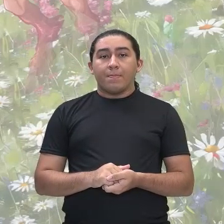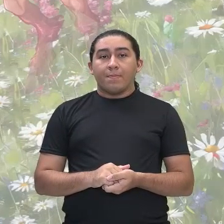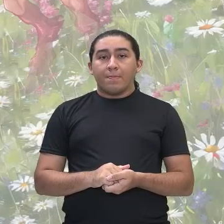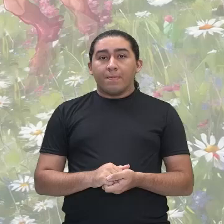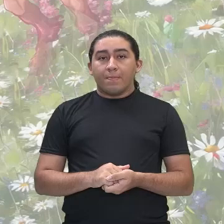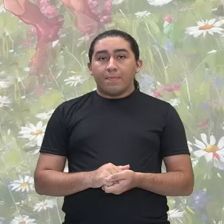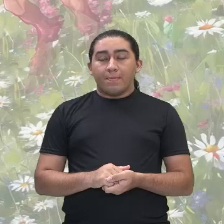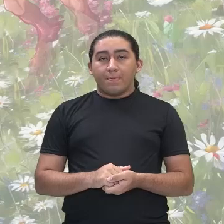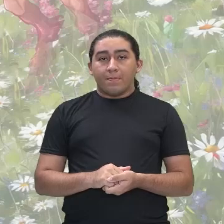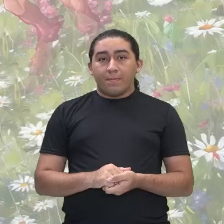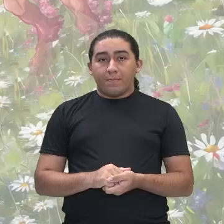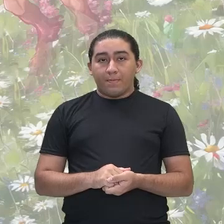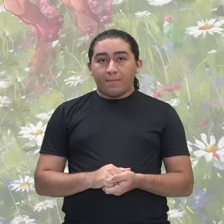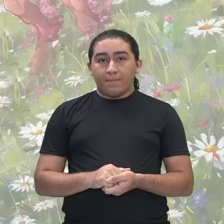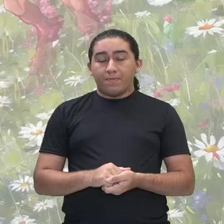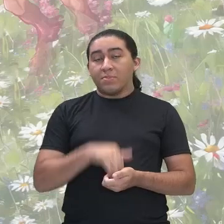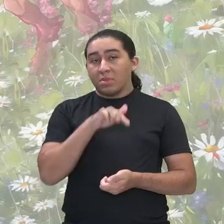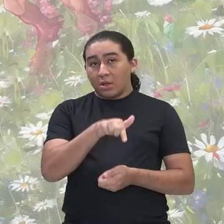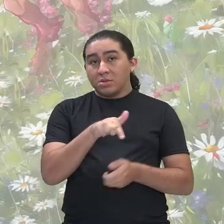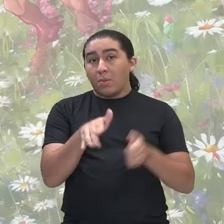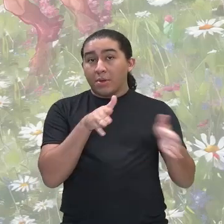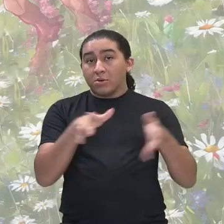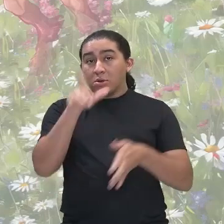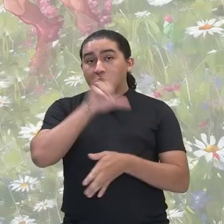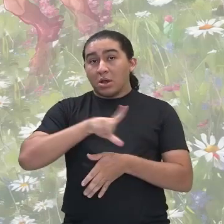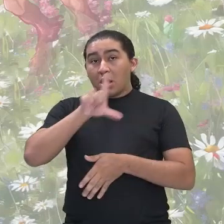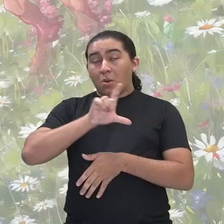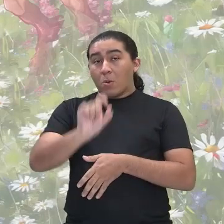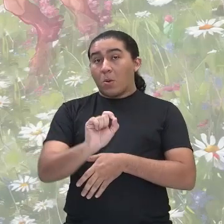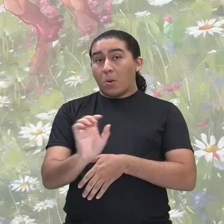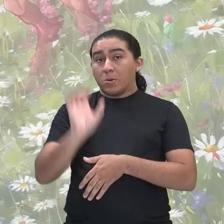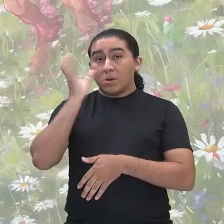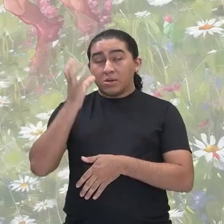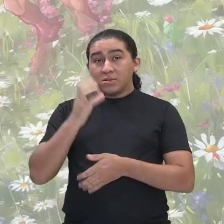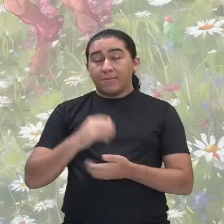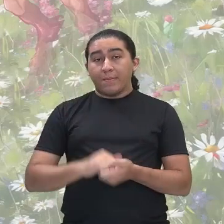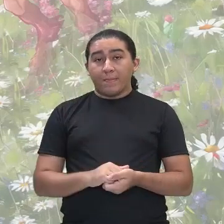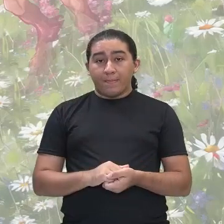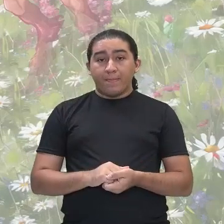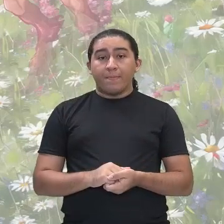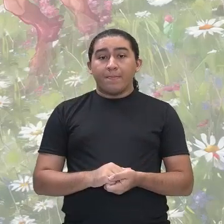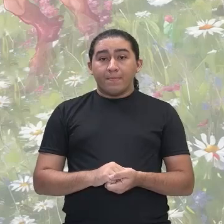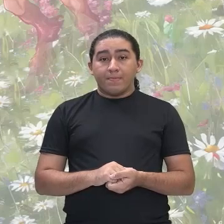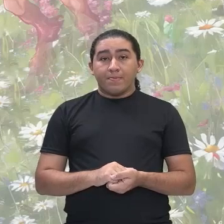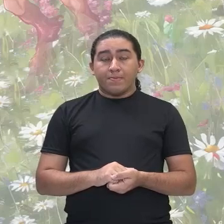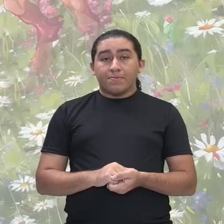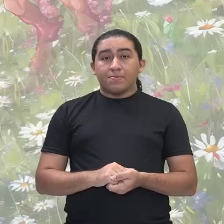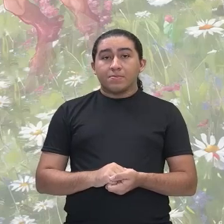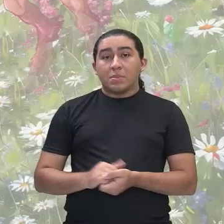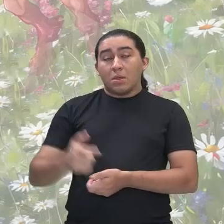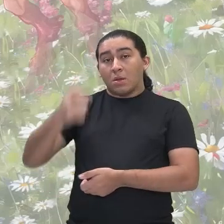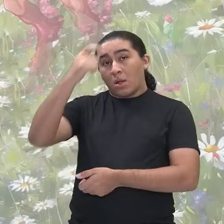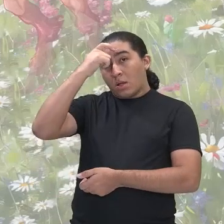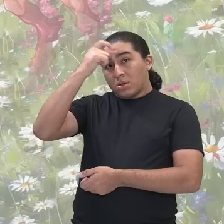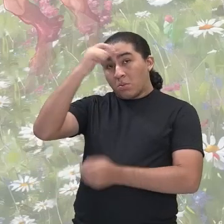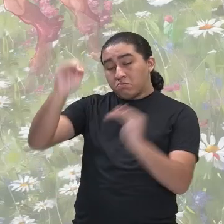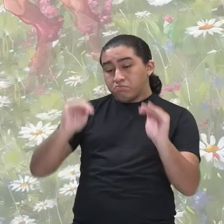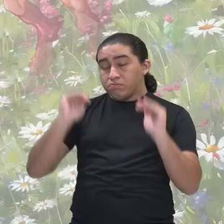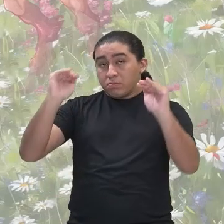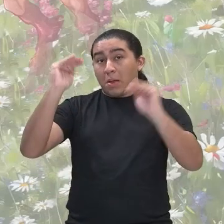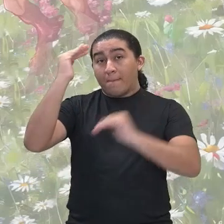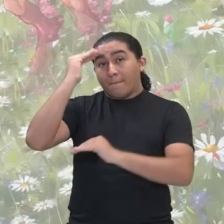arcadismo é um período literário em que a razão é que está sobretudo. Porém,